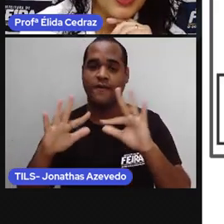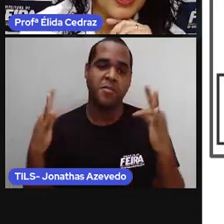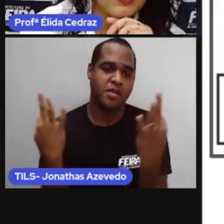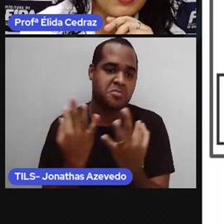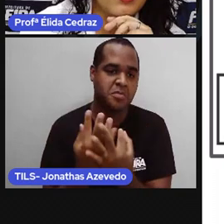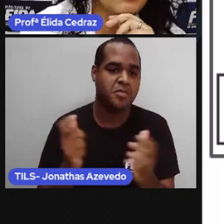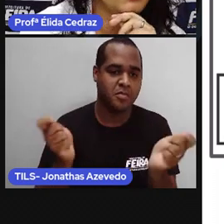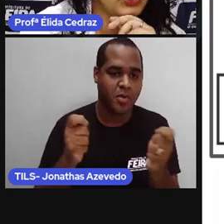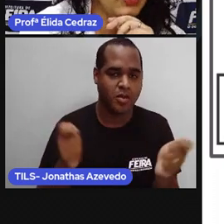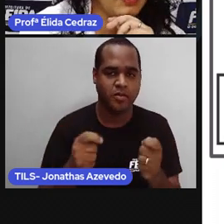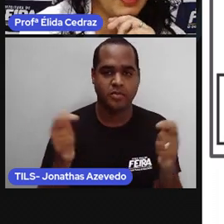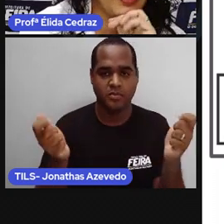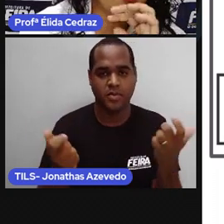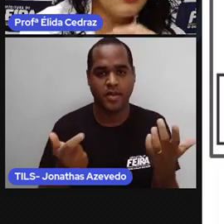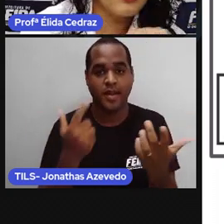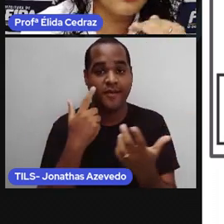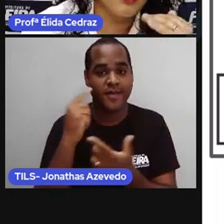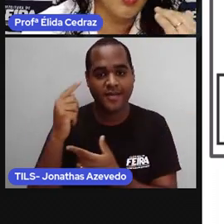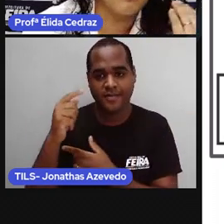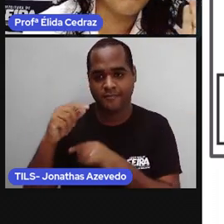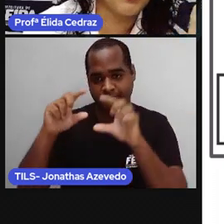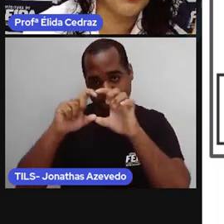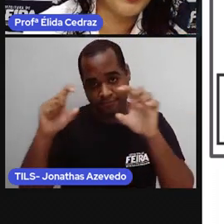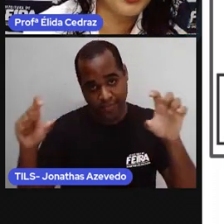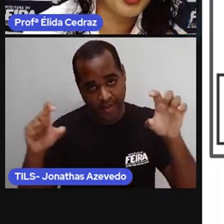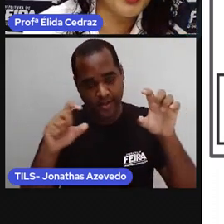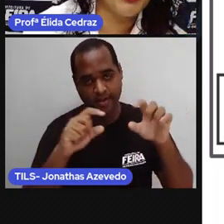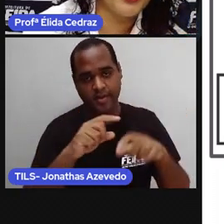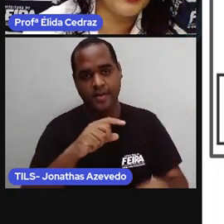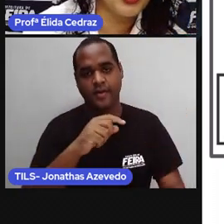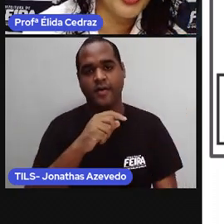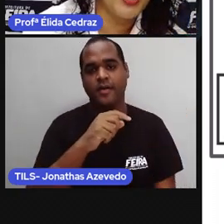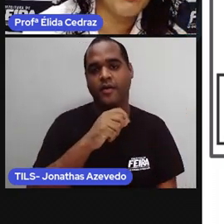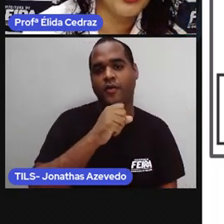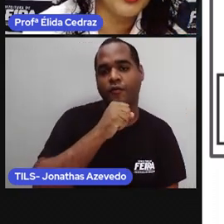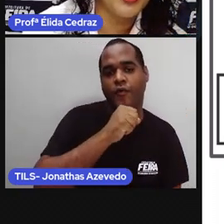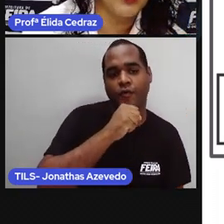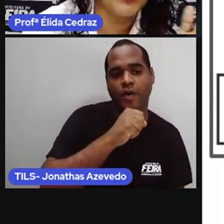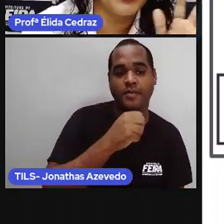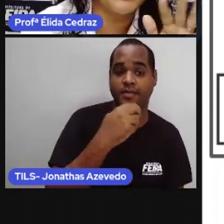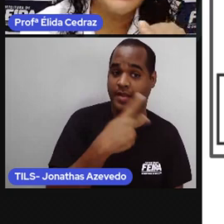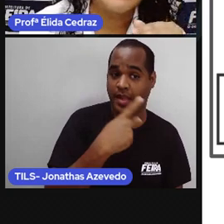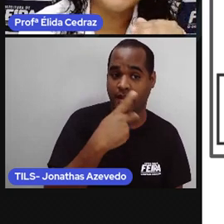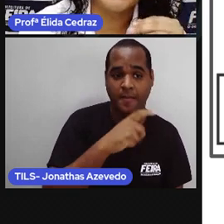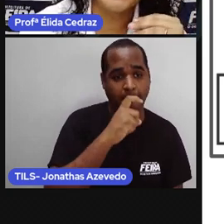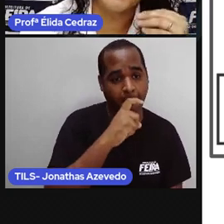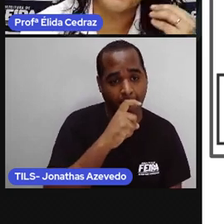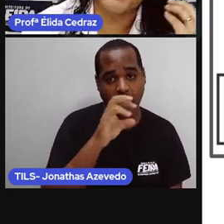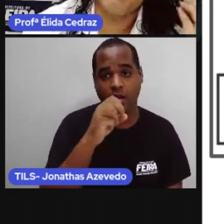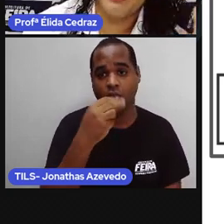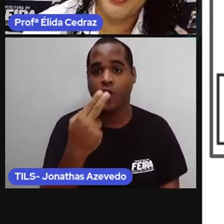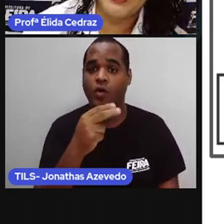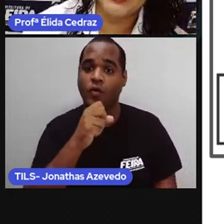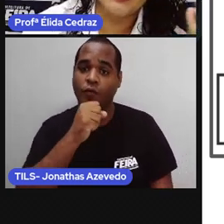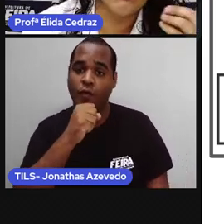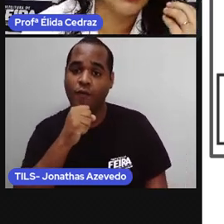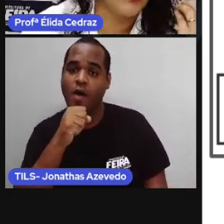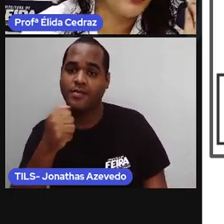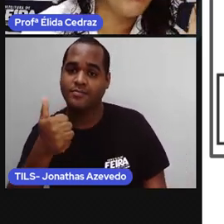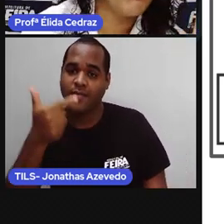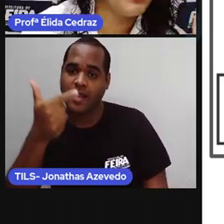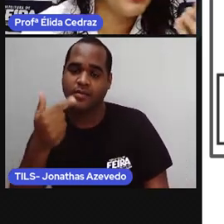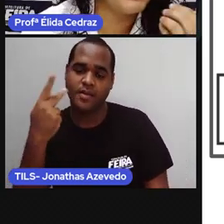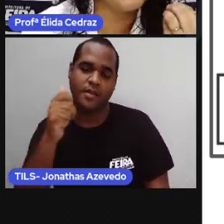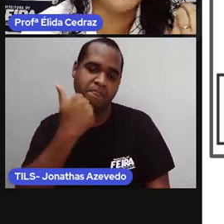Esses modelos estão lembrados? A Pró falou que tinha modelos de árvore genealógica. Que a gente usa imagens,